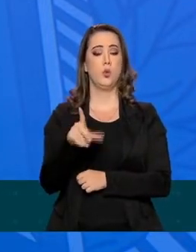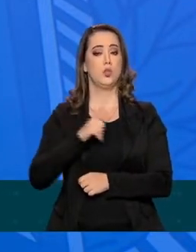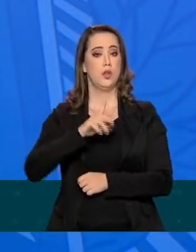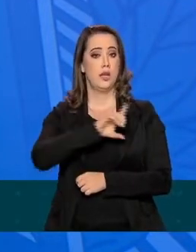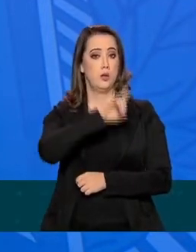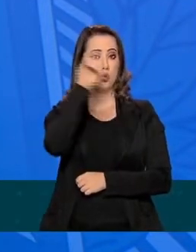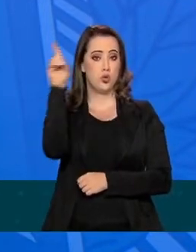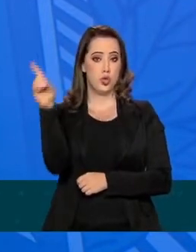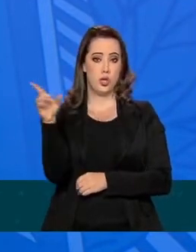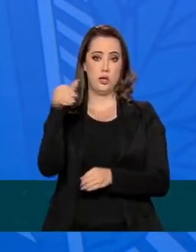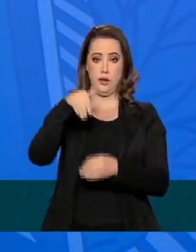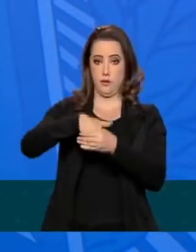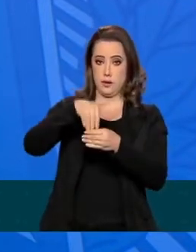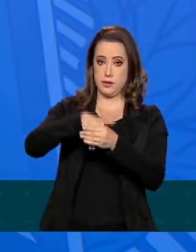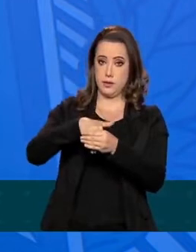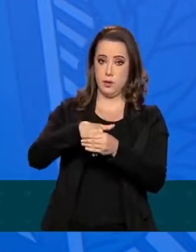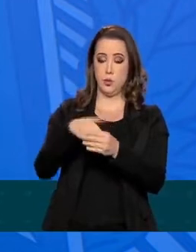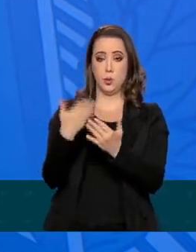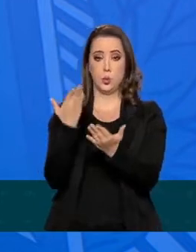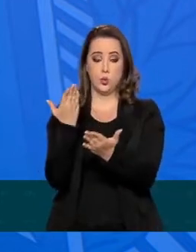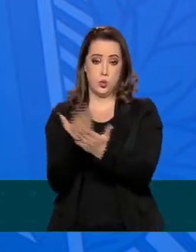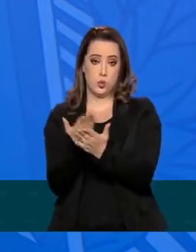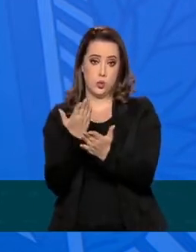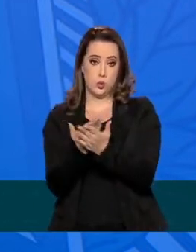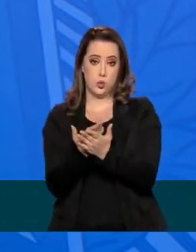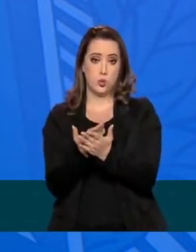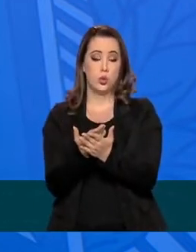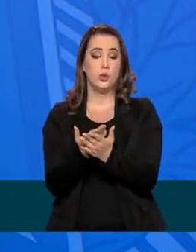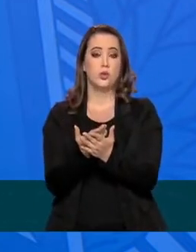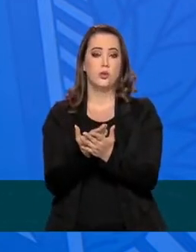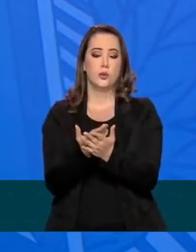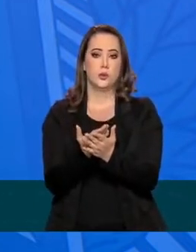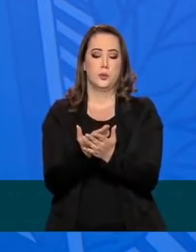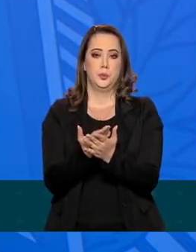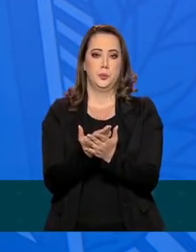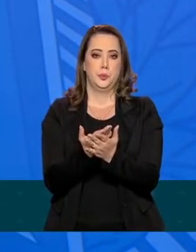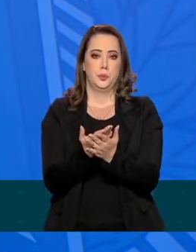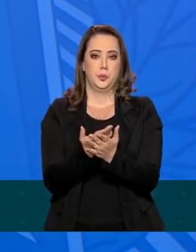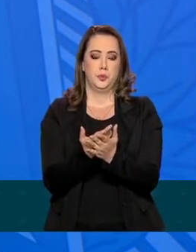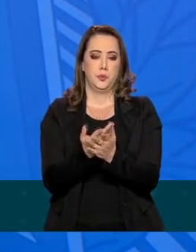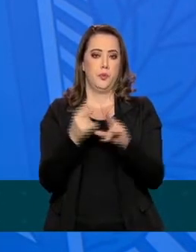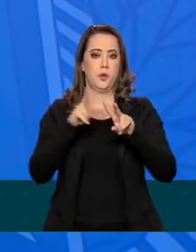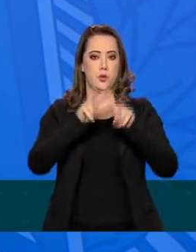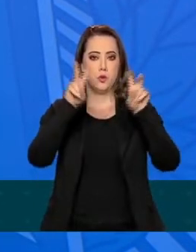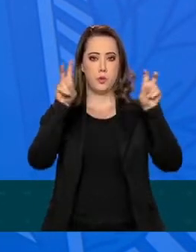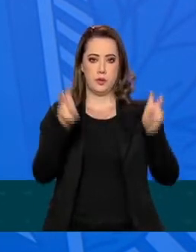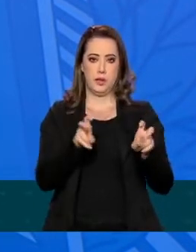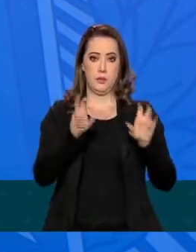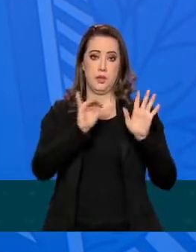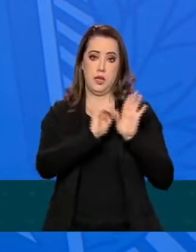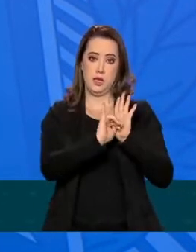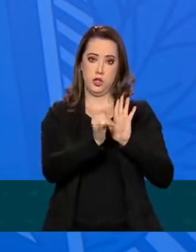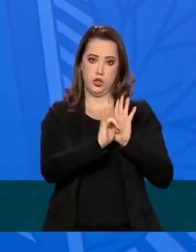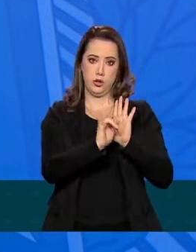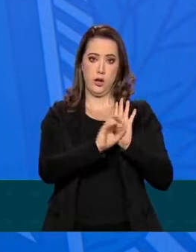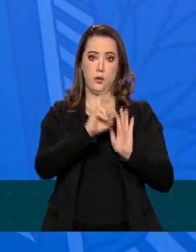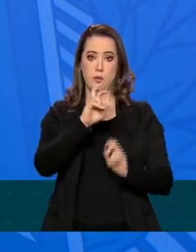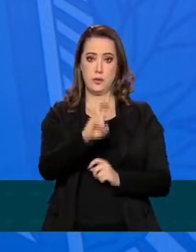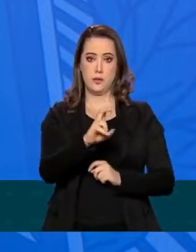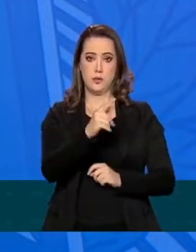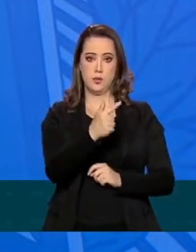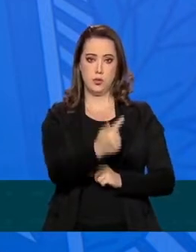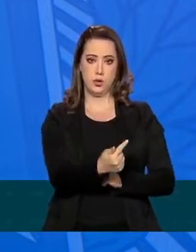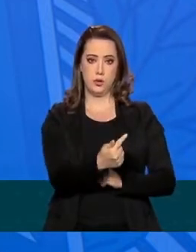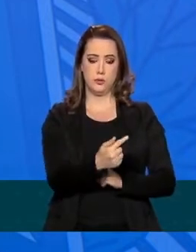da votação, da análise do TCU sobre o edital do 5G. A área